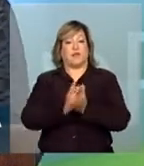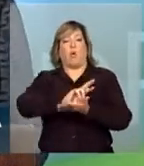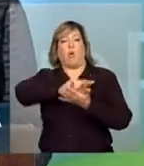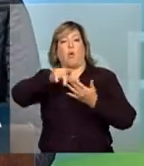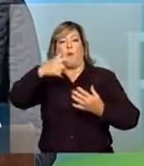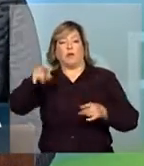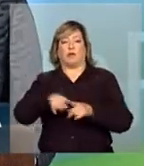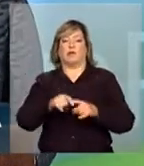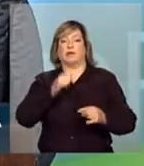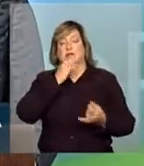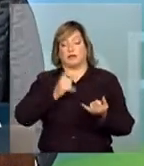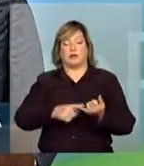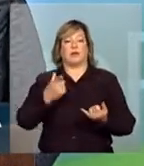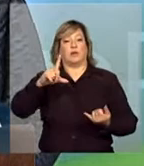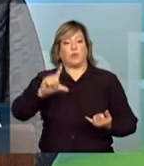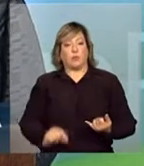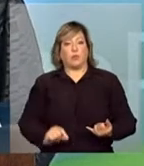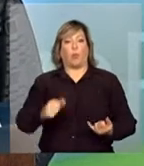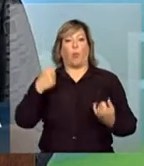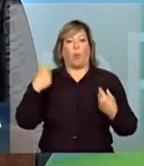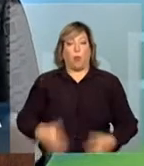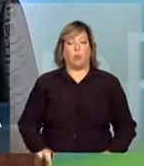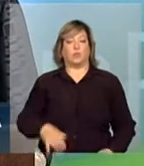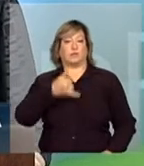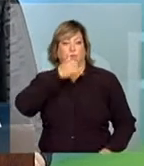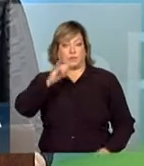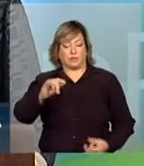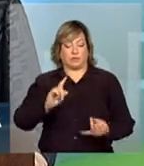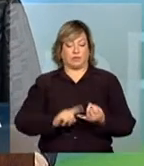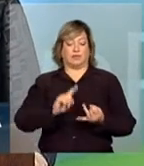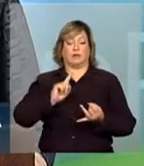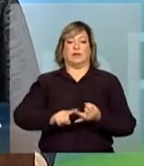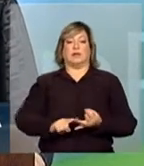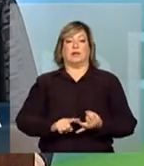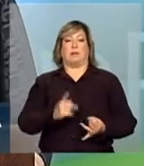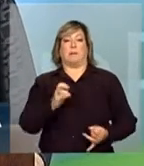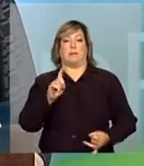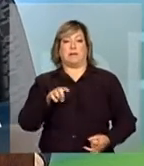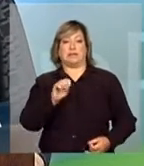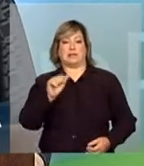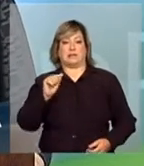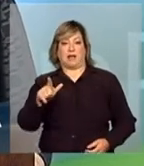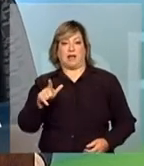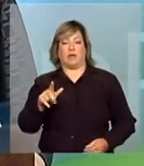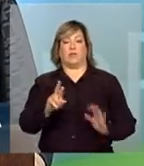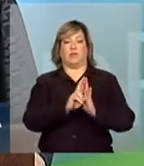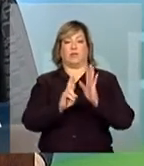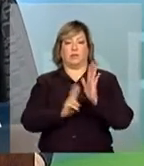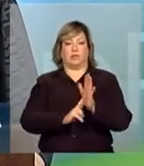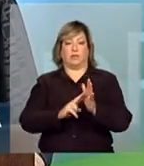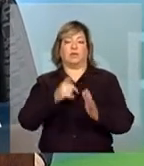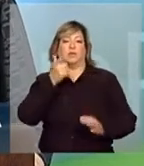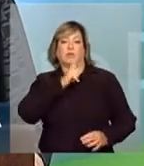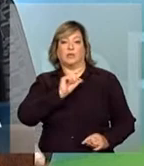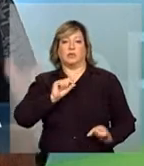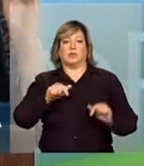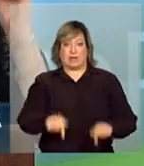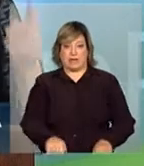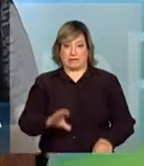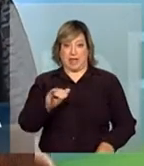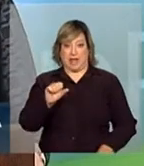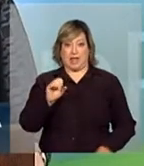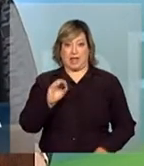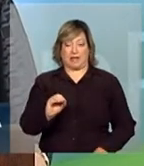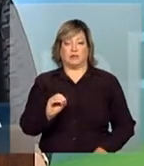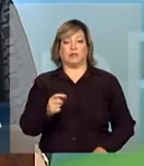redução do custo da energia, a regulamentação do pré-sal, neste caso, com a